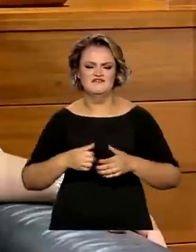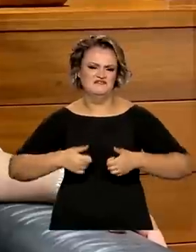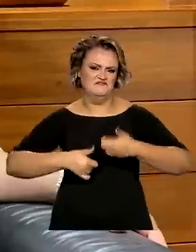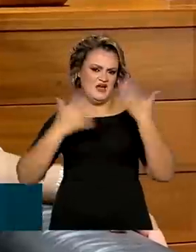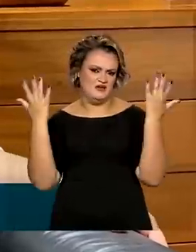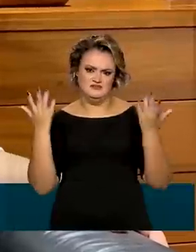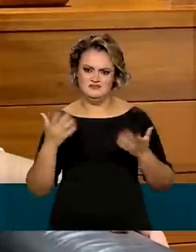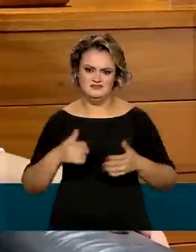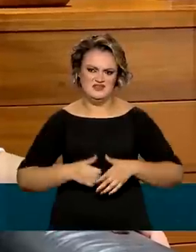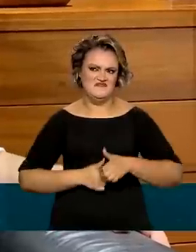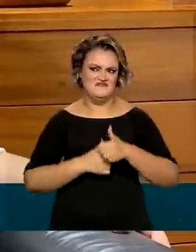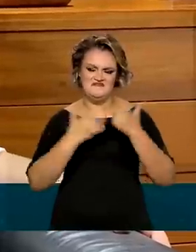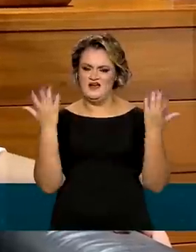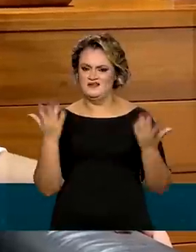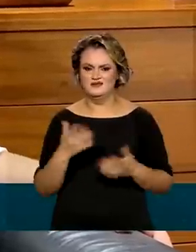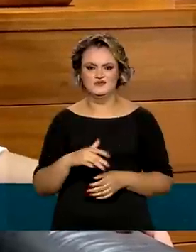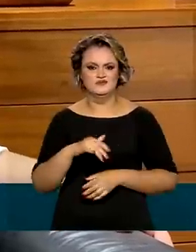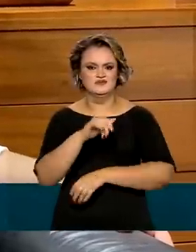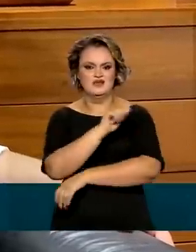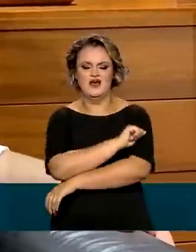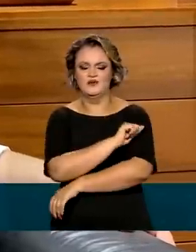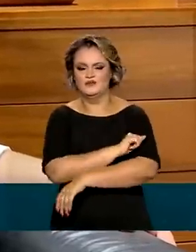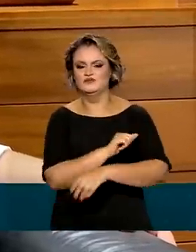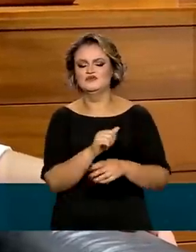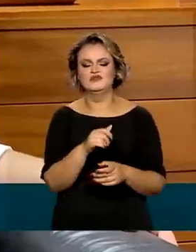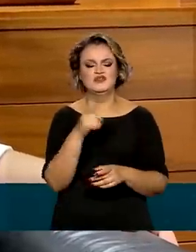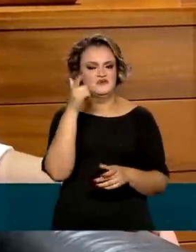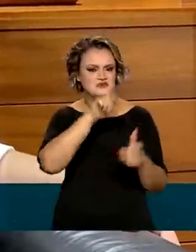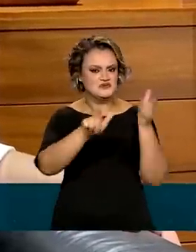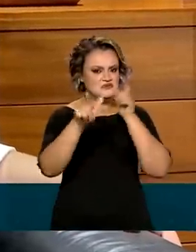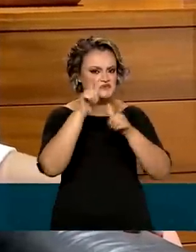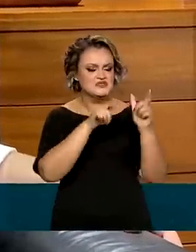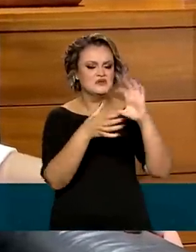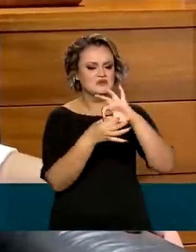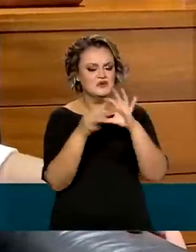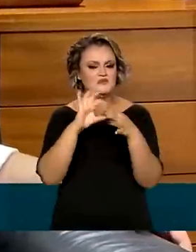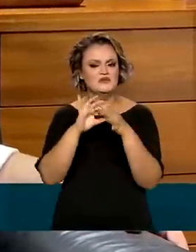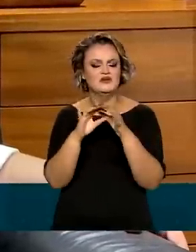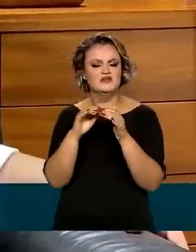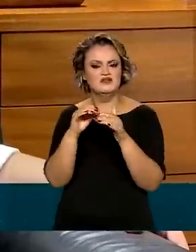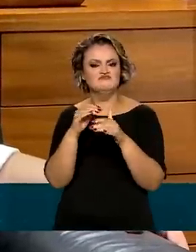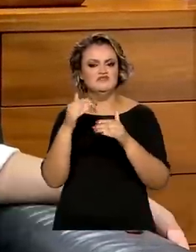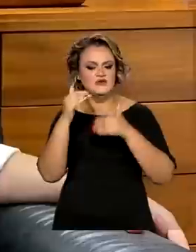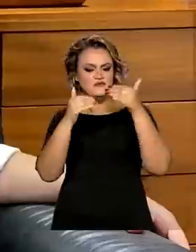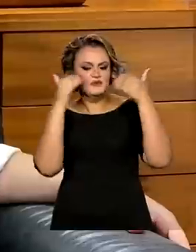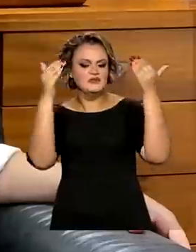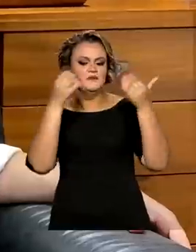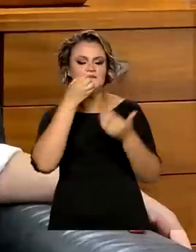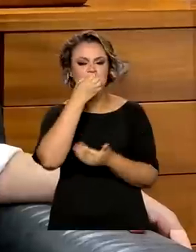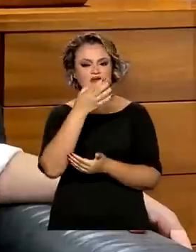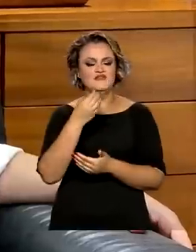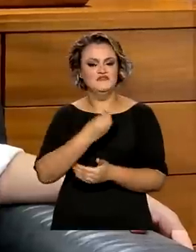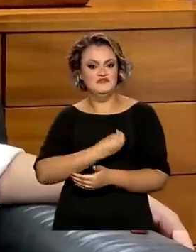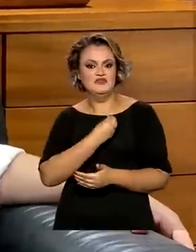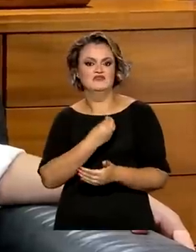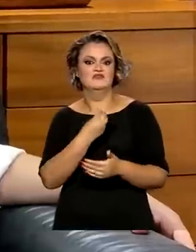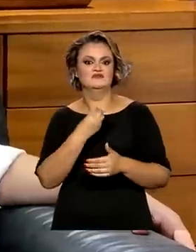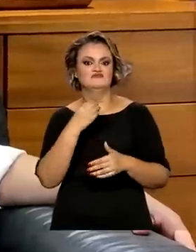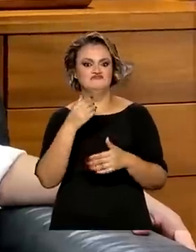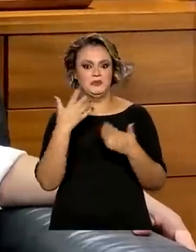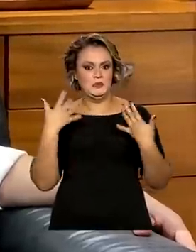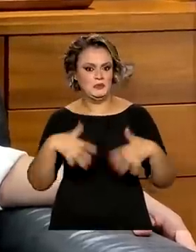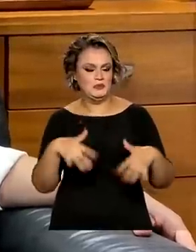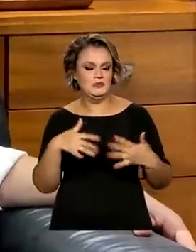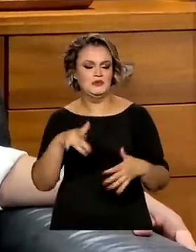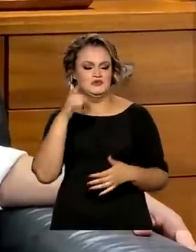casos de estudantes que se destacaram na Olimpíada e construíram a partir daí vidas e carreiras muito